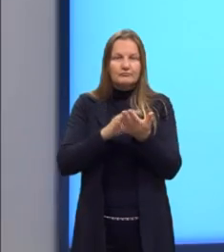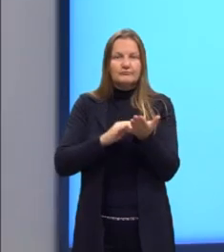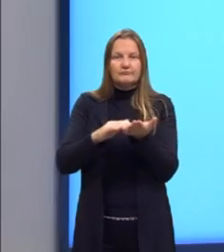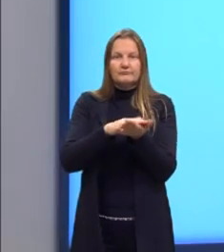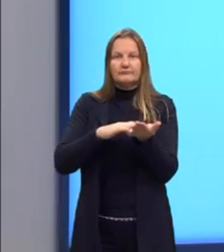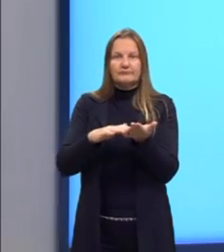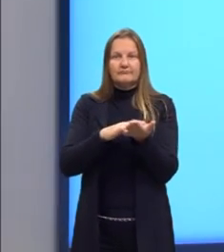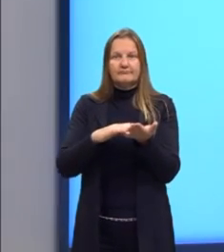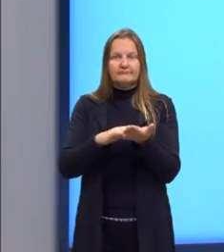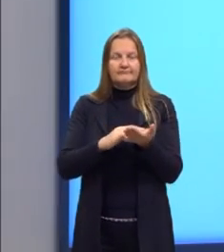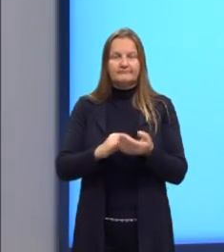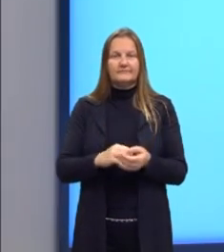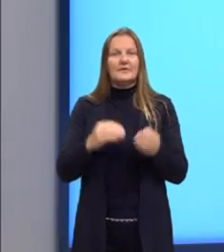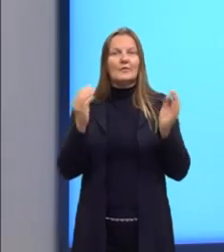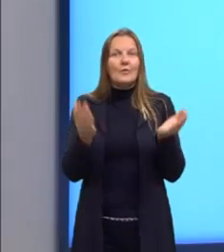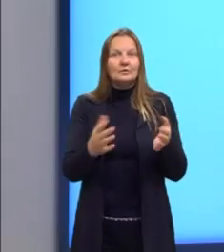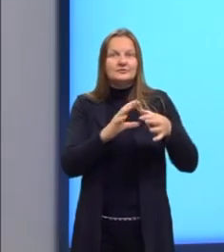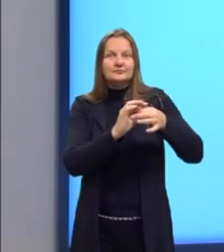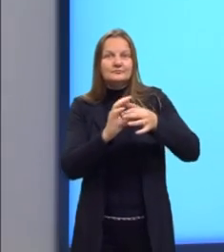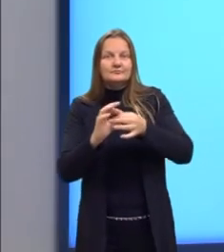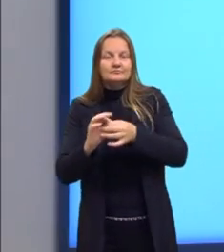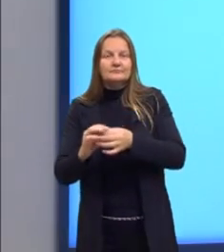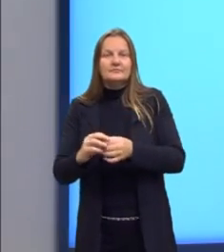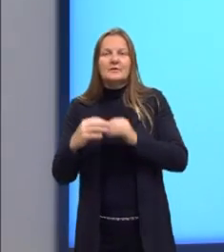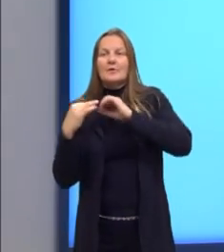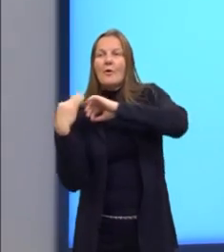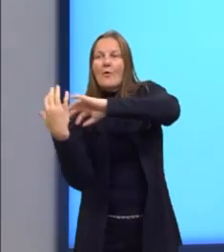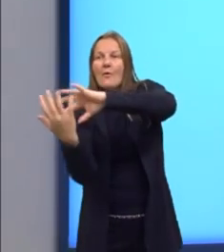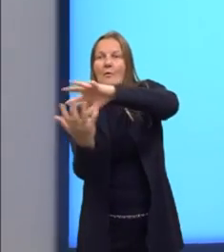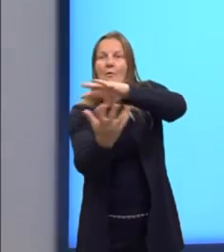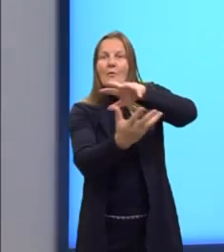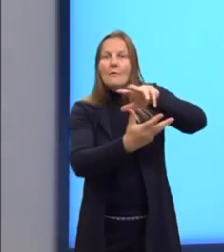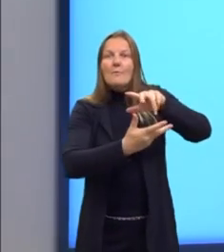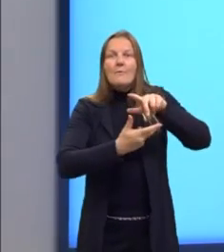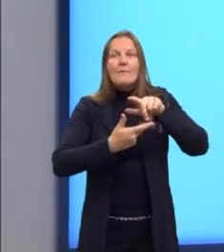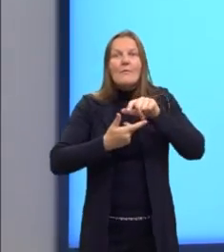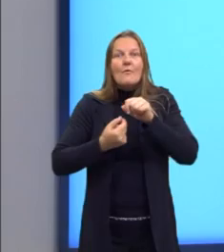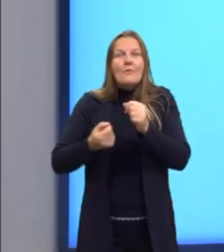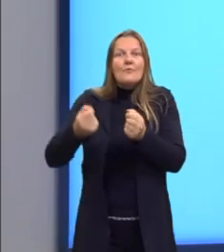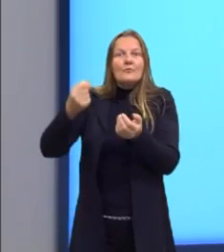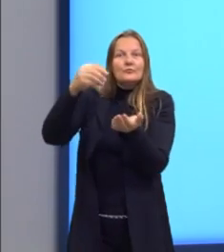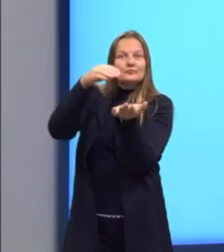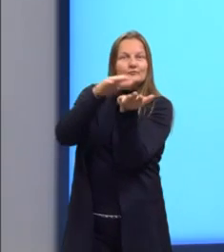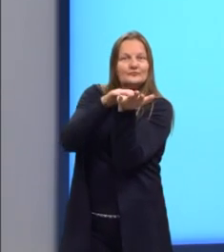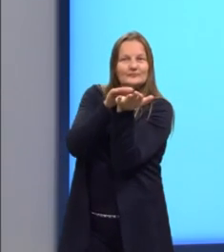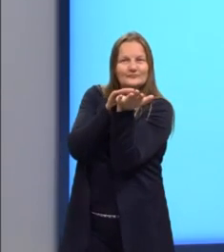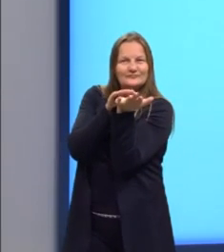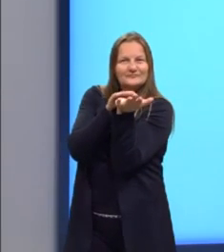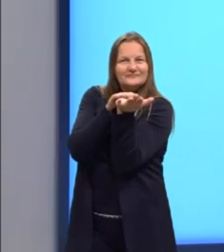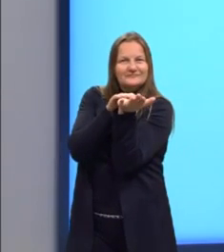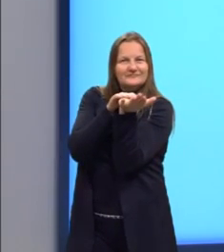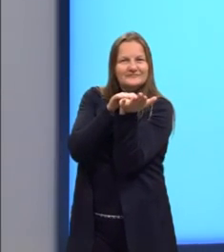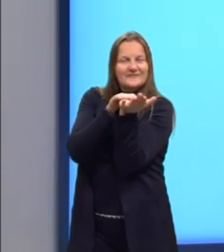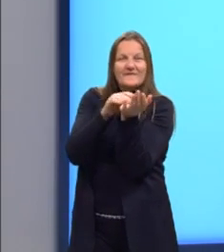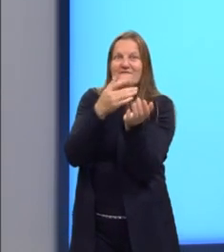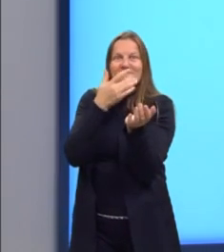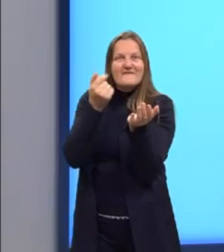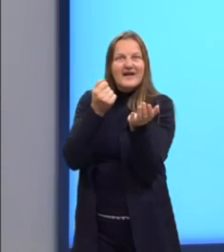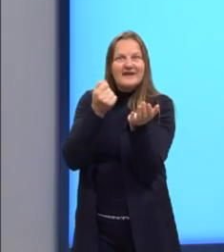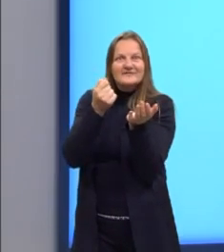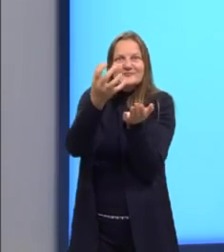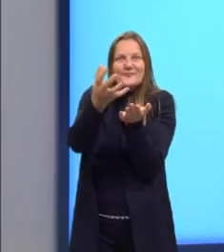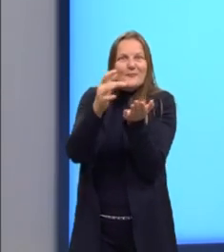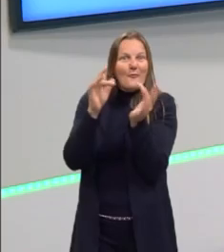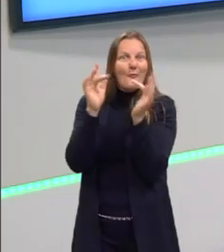minha mão. Hoje, gente tem um mundo inteiro ao alcance da nossa mão.